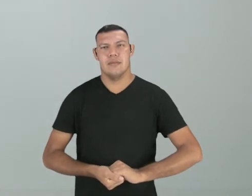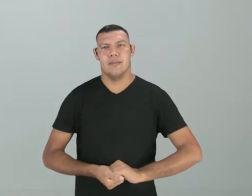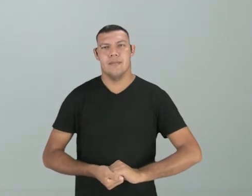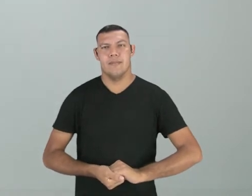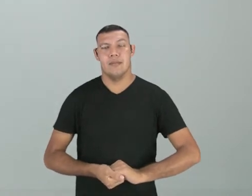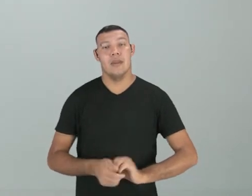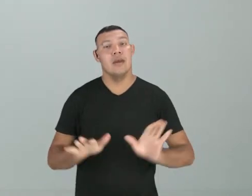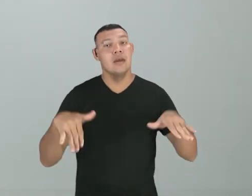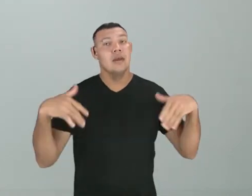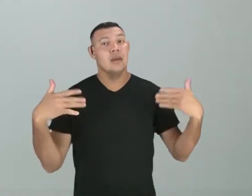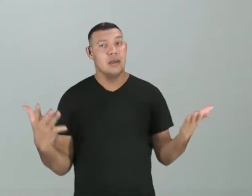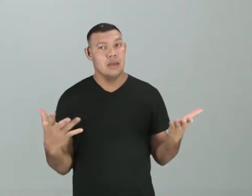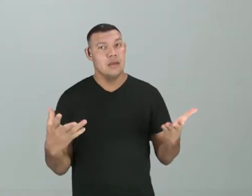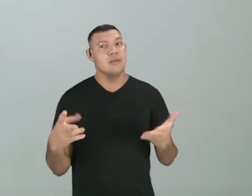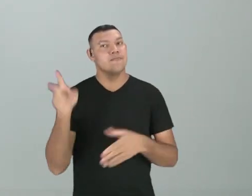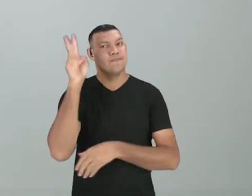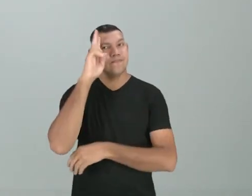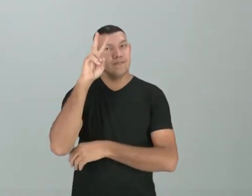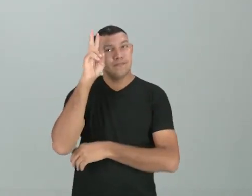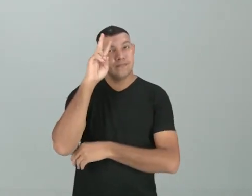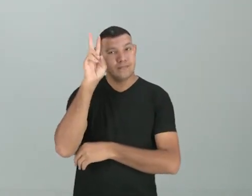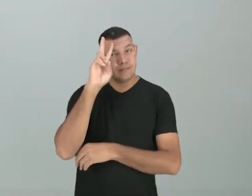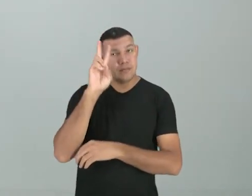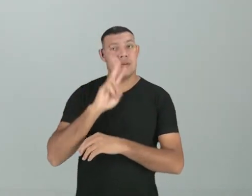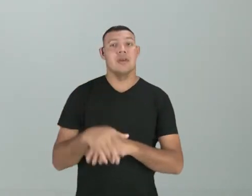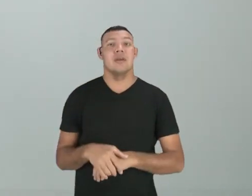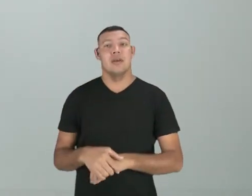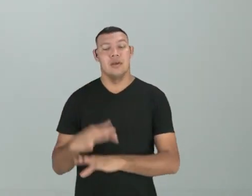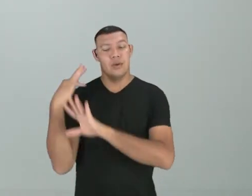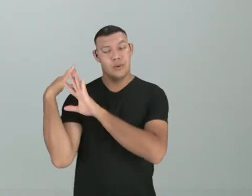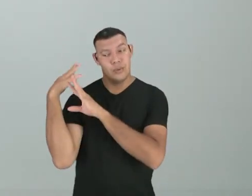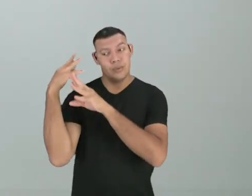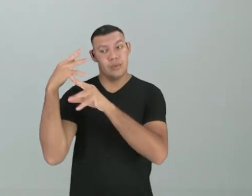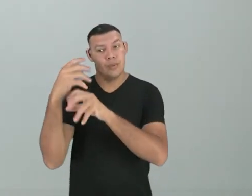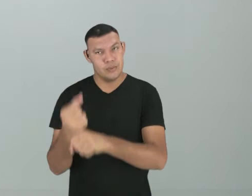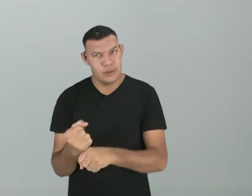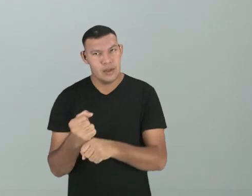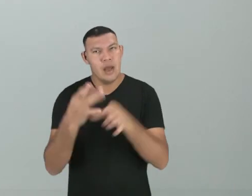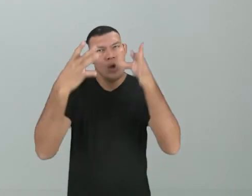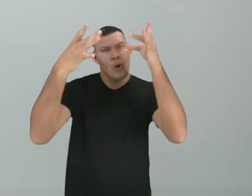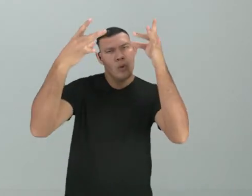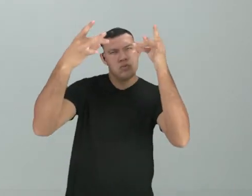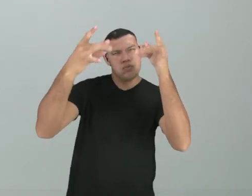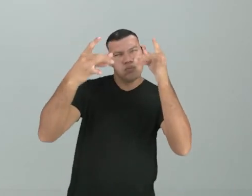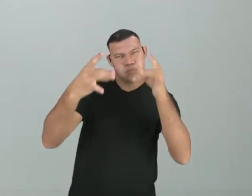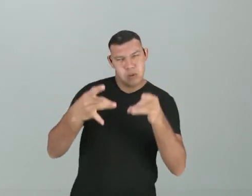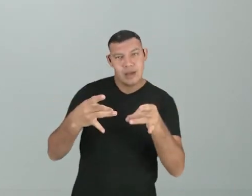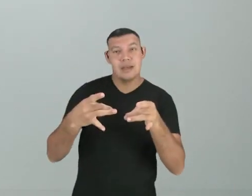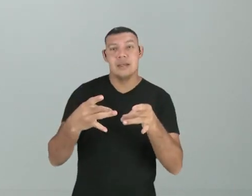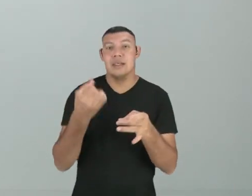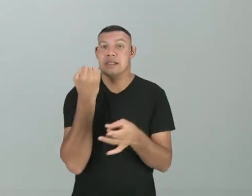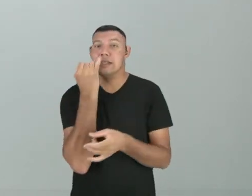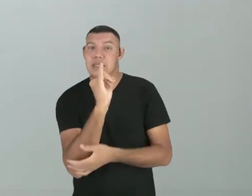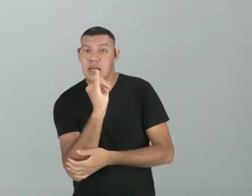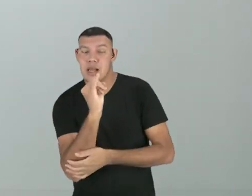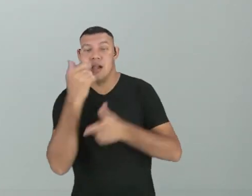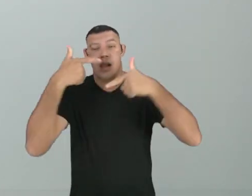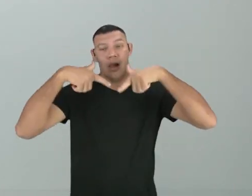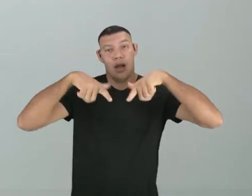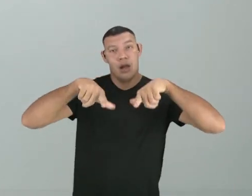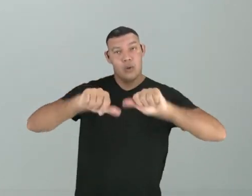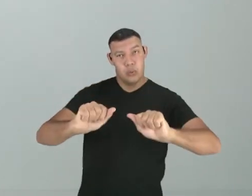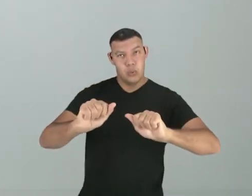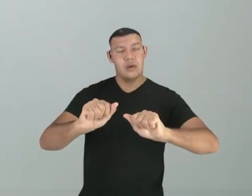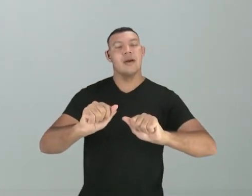Então, não esqueçam de reparar todos esses detalhes, se a linguagem é uma